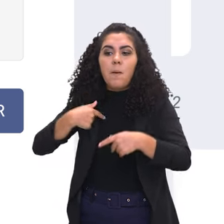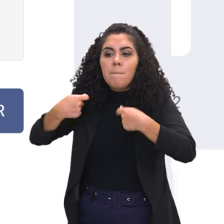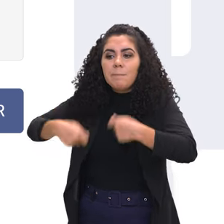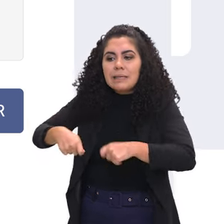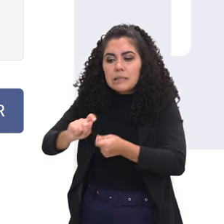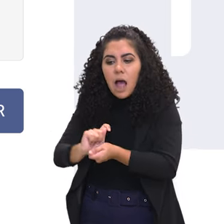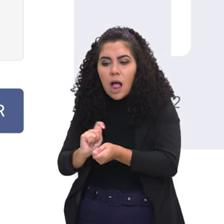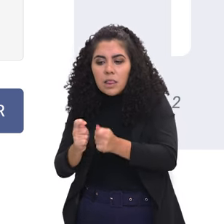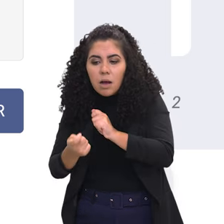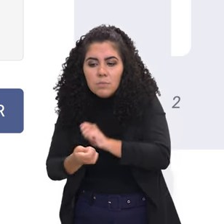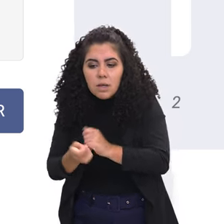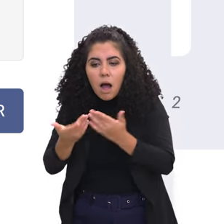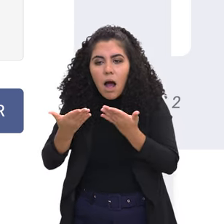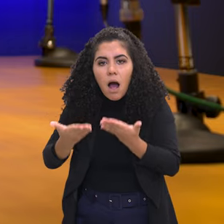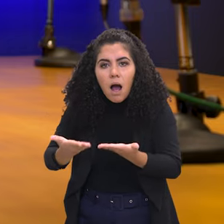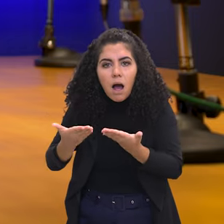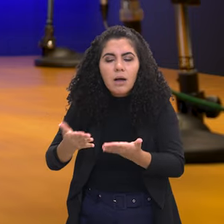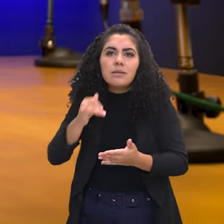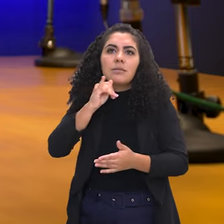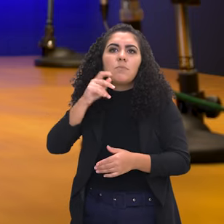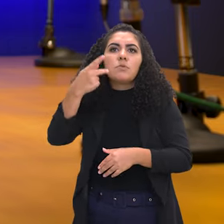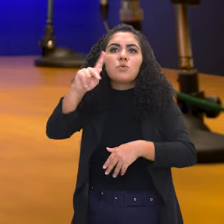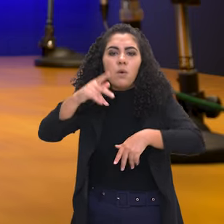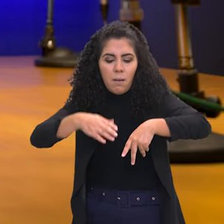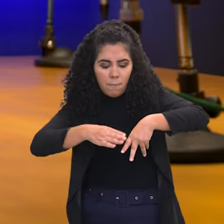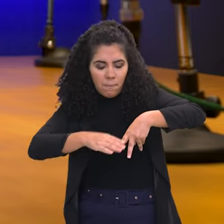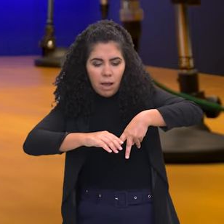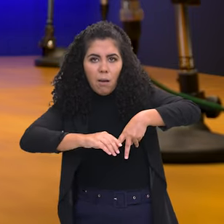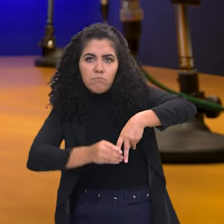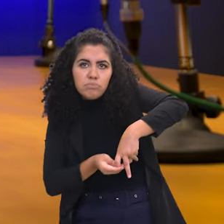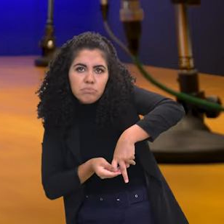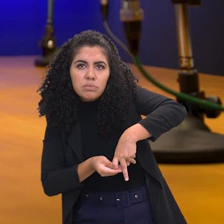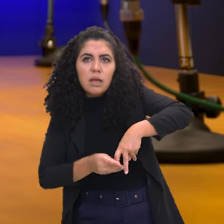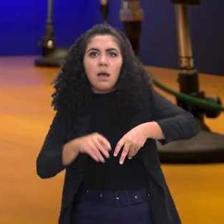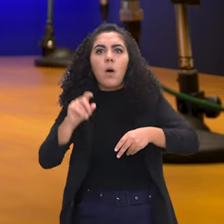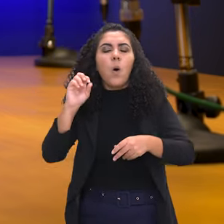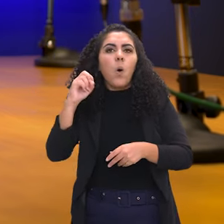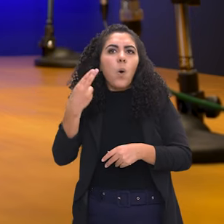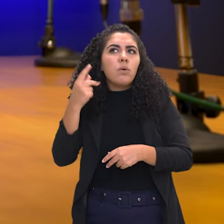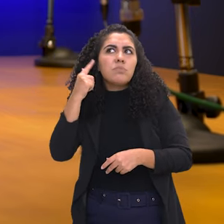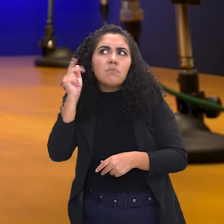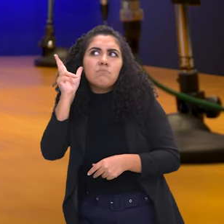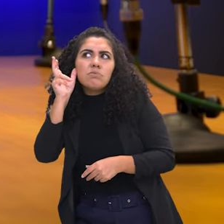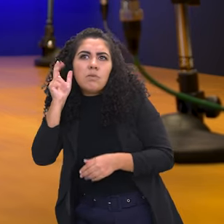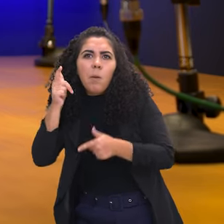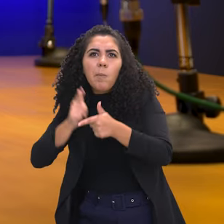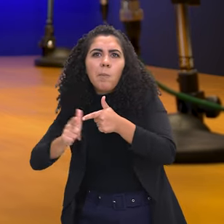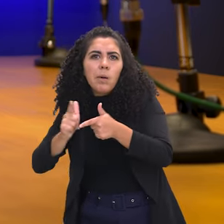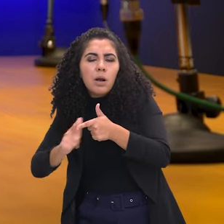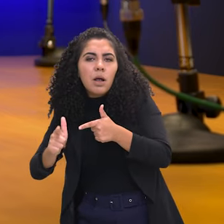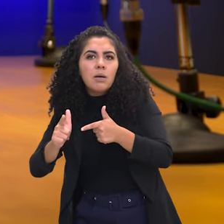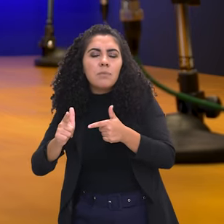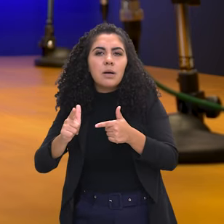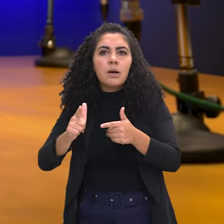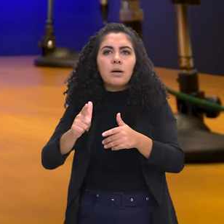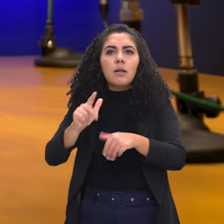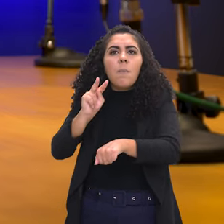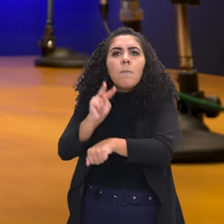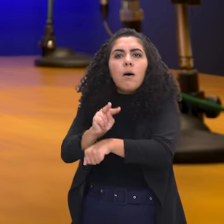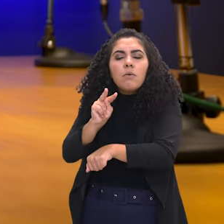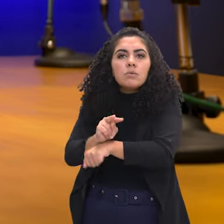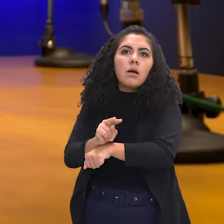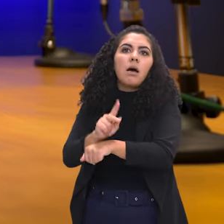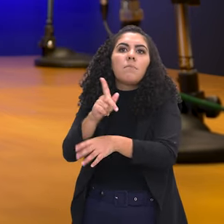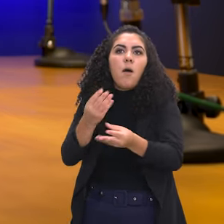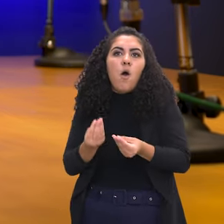na qual você precisa de uma adaptação razoável. Você quebrou sua perna, você está tendo algum problema de audição temporária, você está tendo alguma questão temporária.